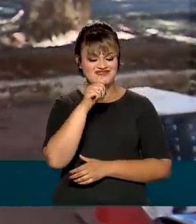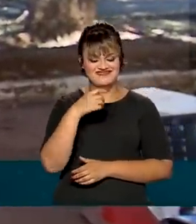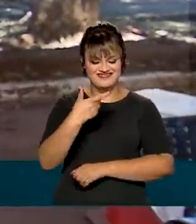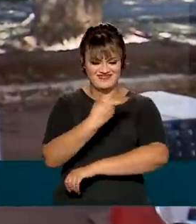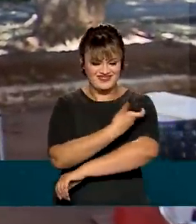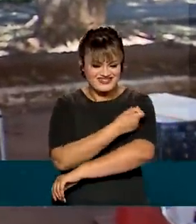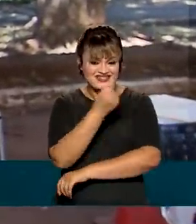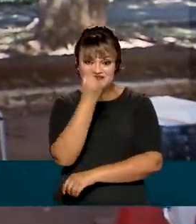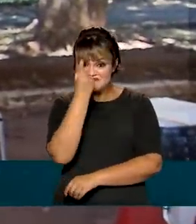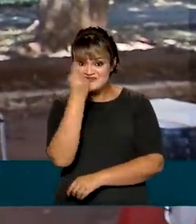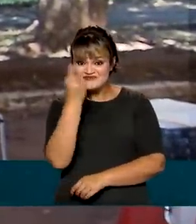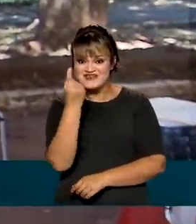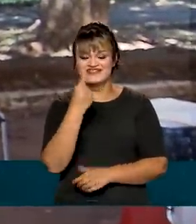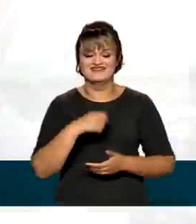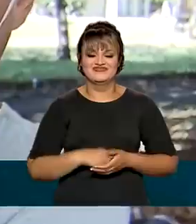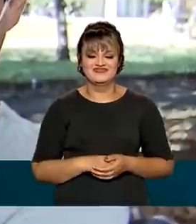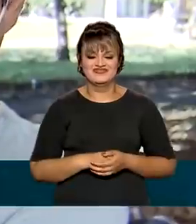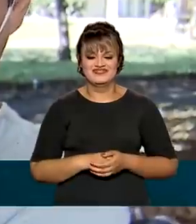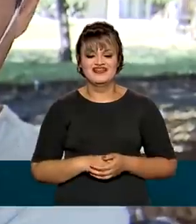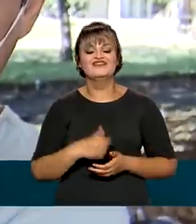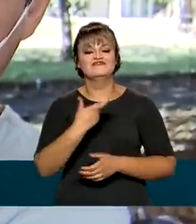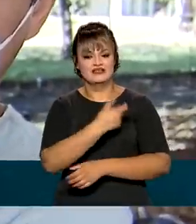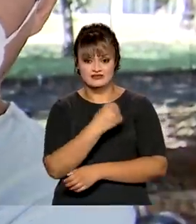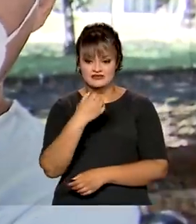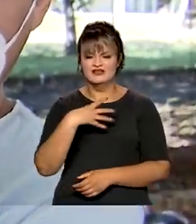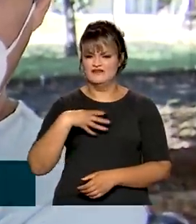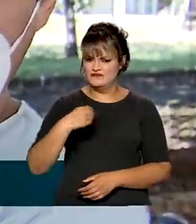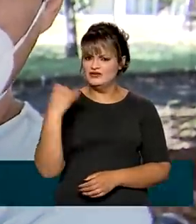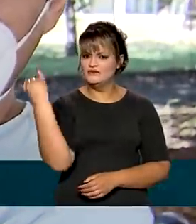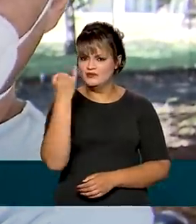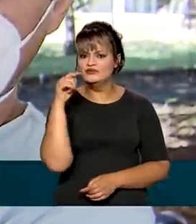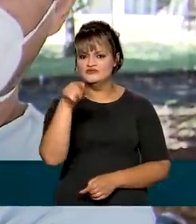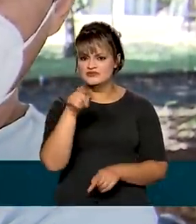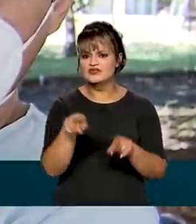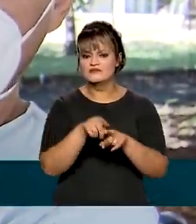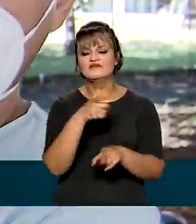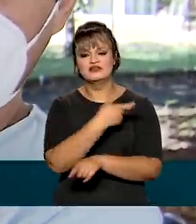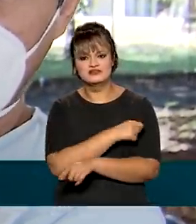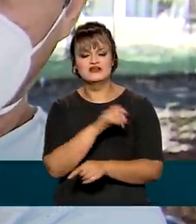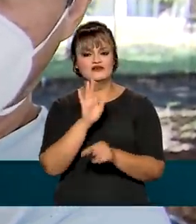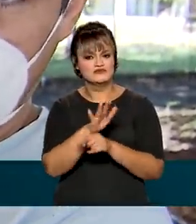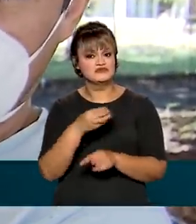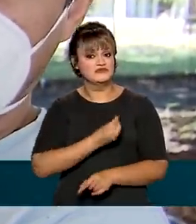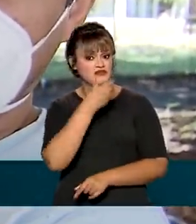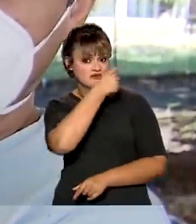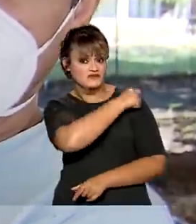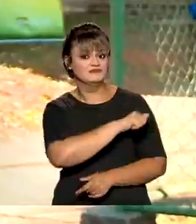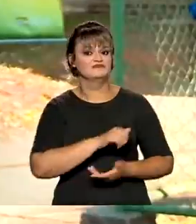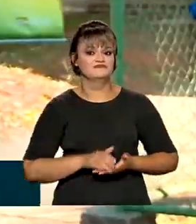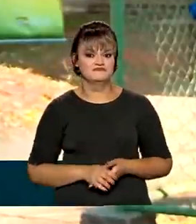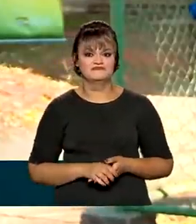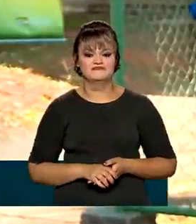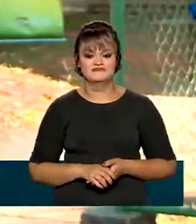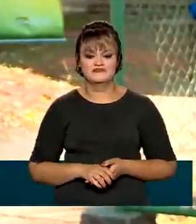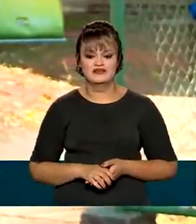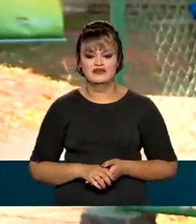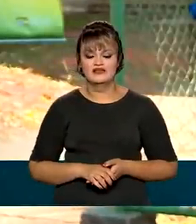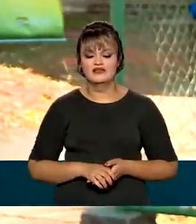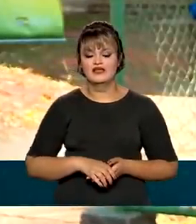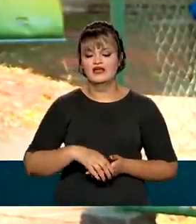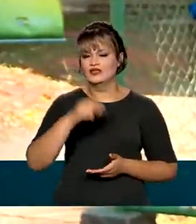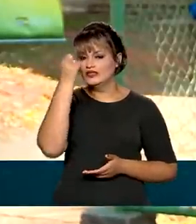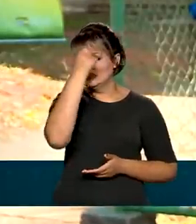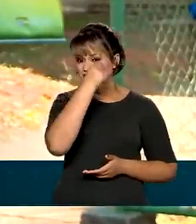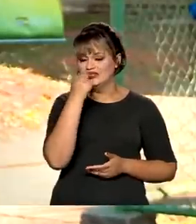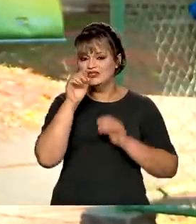tomar a picadinha contra a doença. Vacine seus filhos, tome vacina, porque vacina, ela salva vidas. A transmissão do